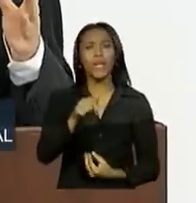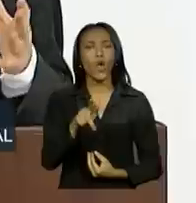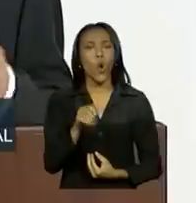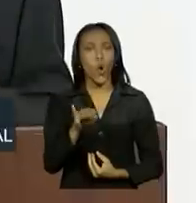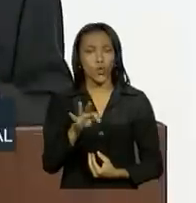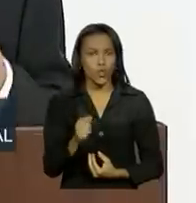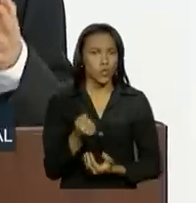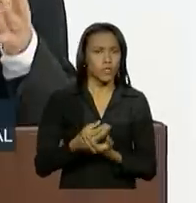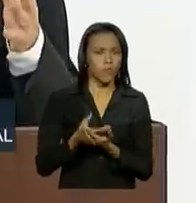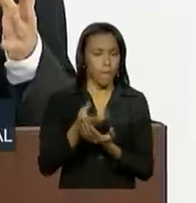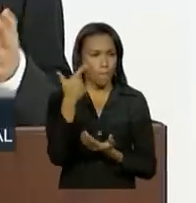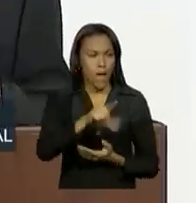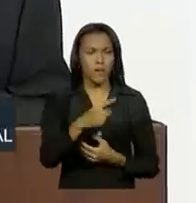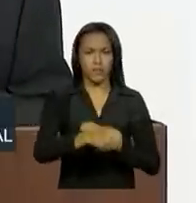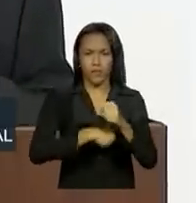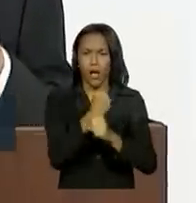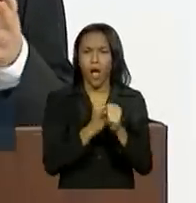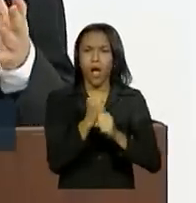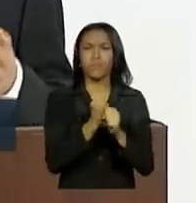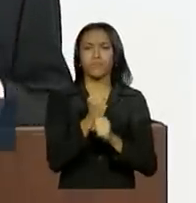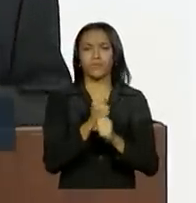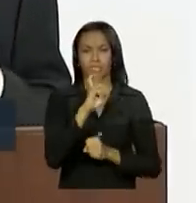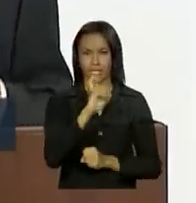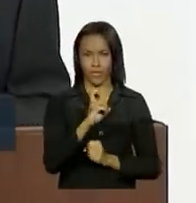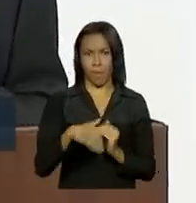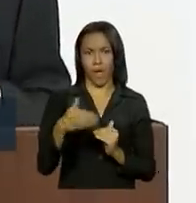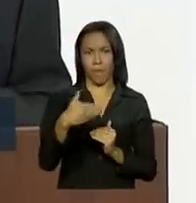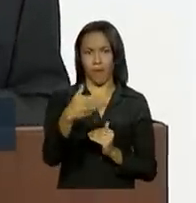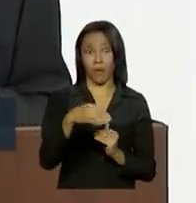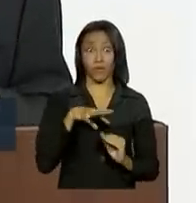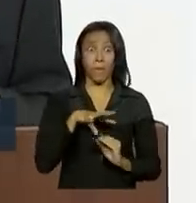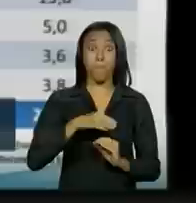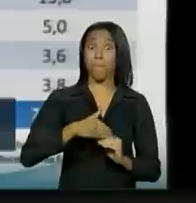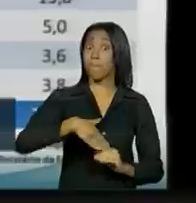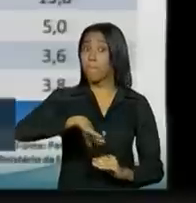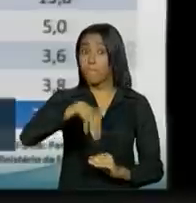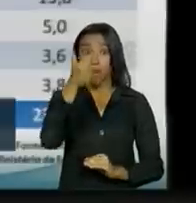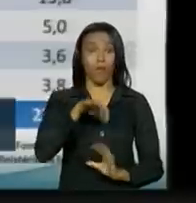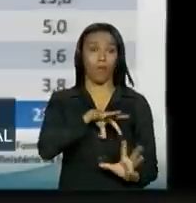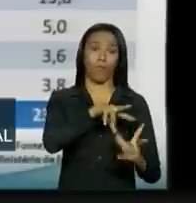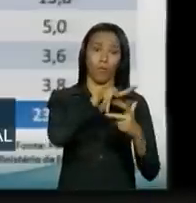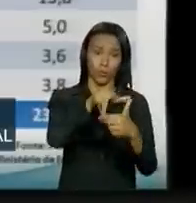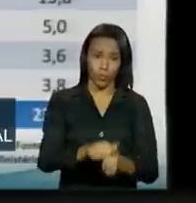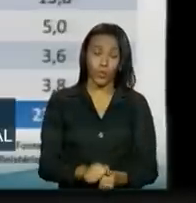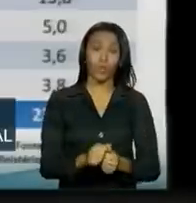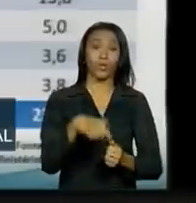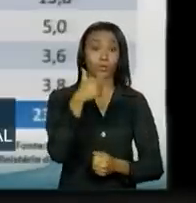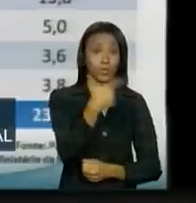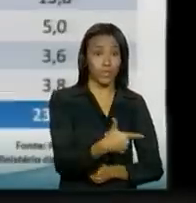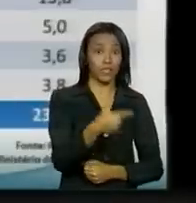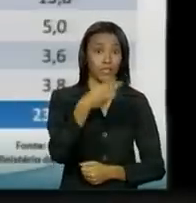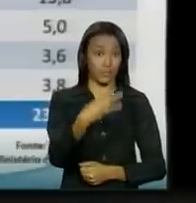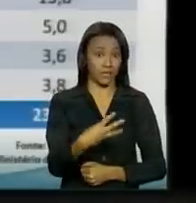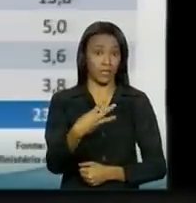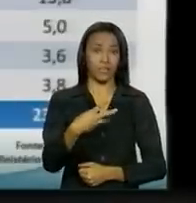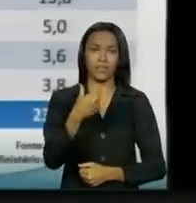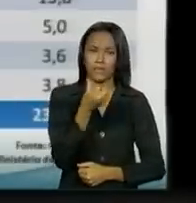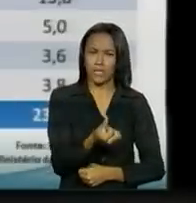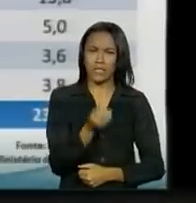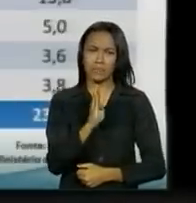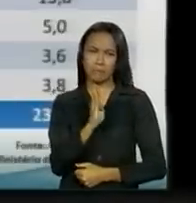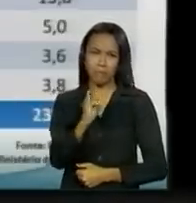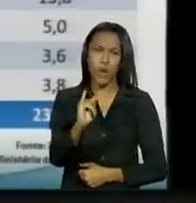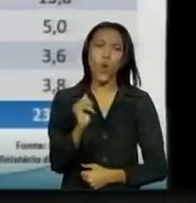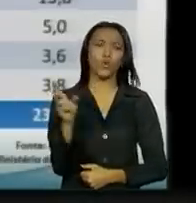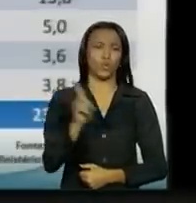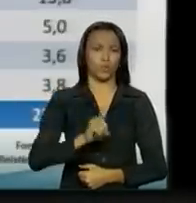para os próximos cinco anos é o maior do mundo, 236 bilhões de dólares. E isto